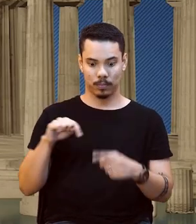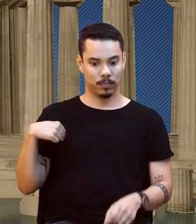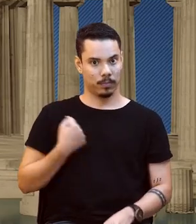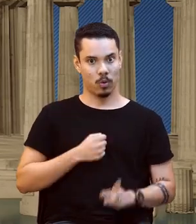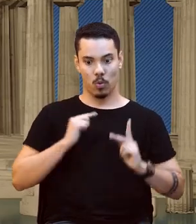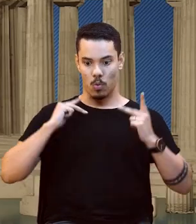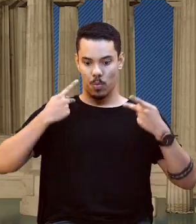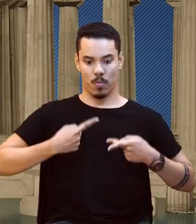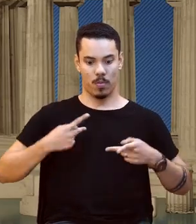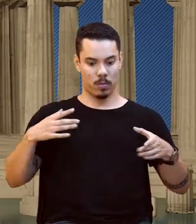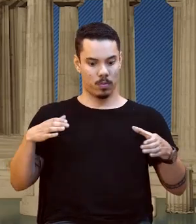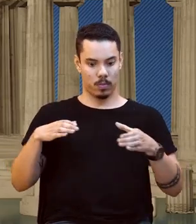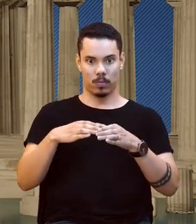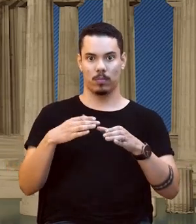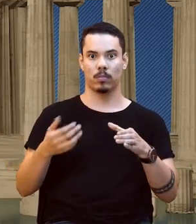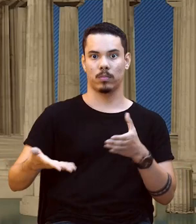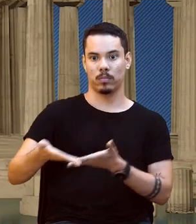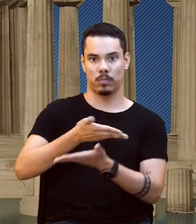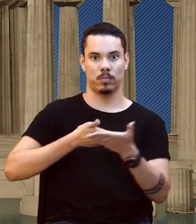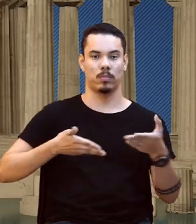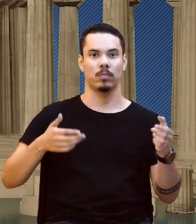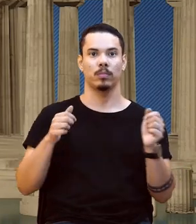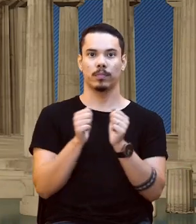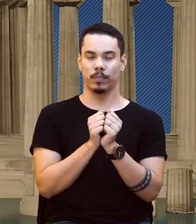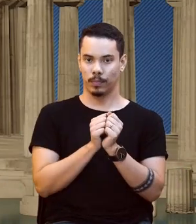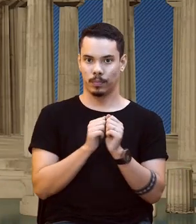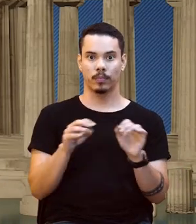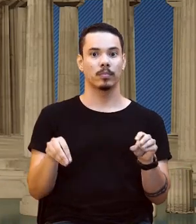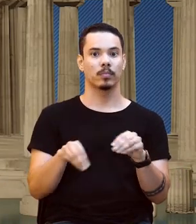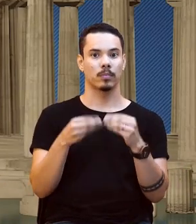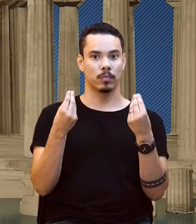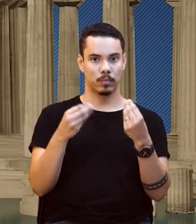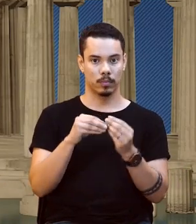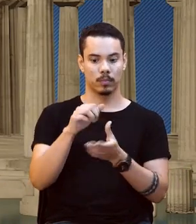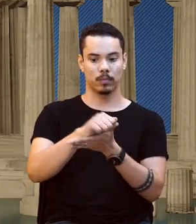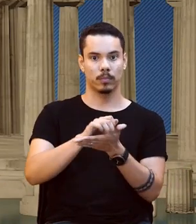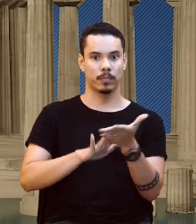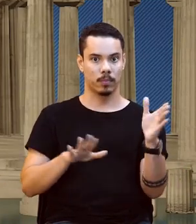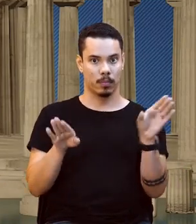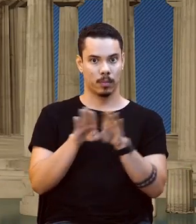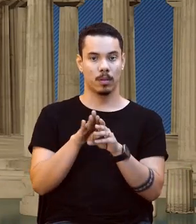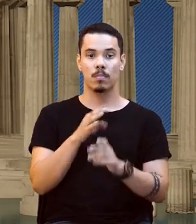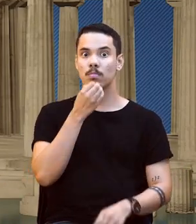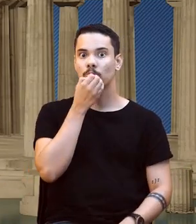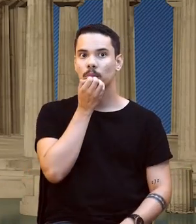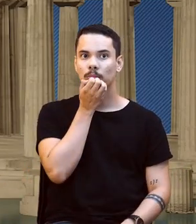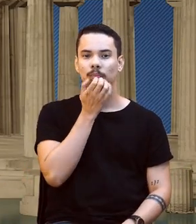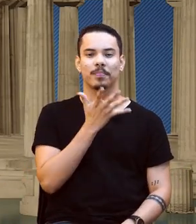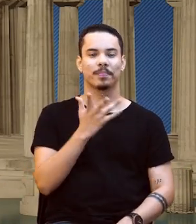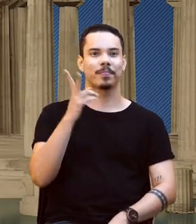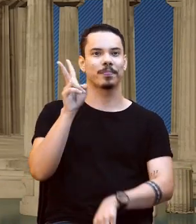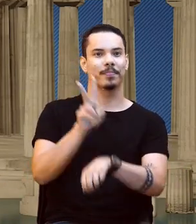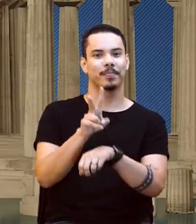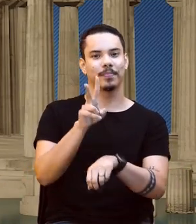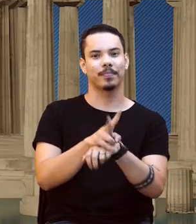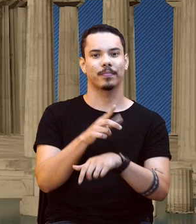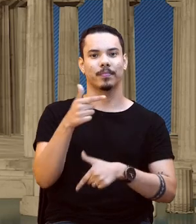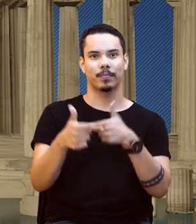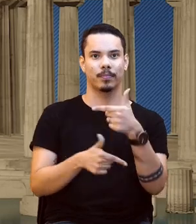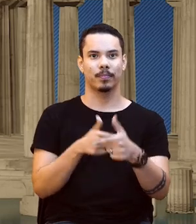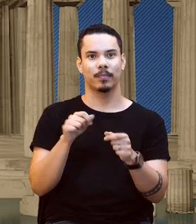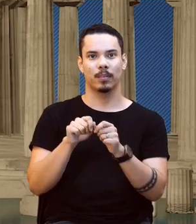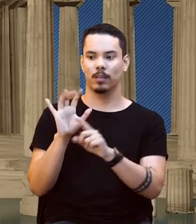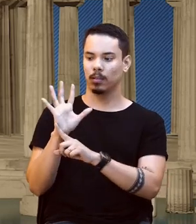né? Ao meio. E o extra classe também, ó. Vocês vão perceber como é tão bom você proteger, né? Trabalhar, fazer arte,